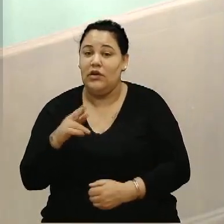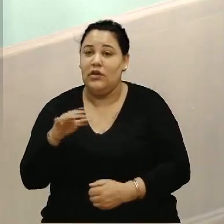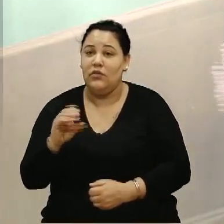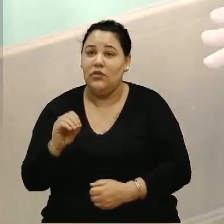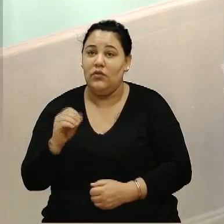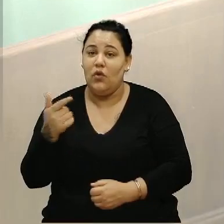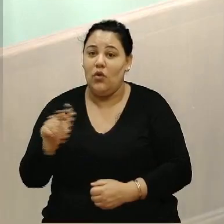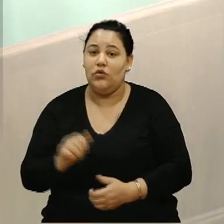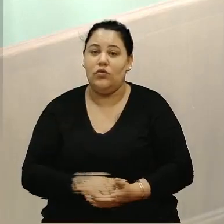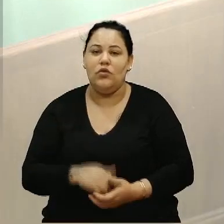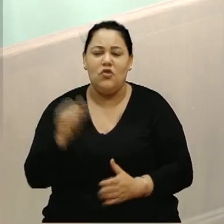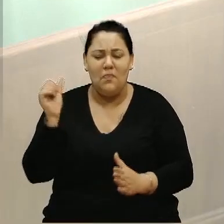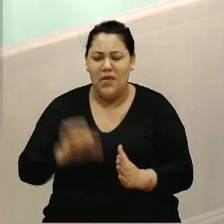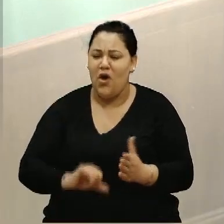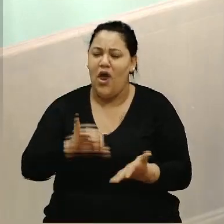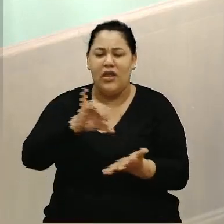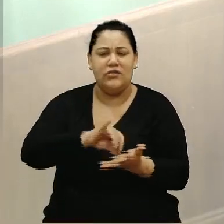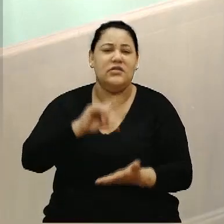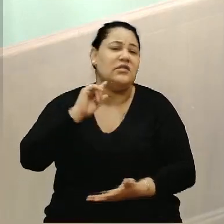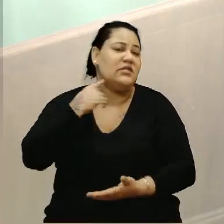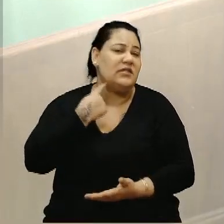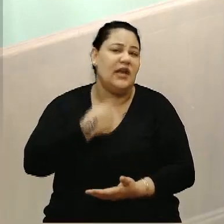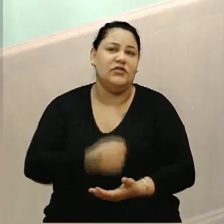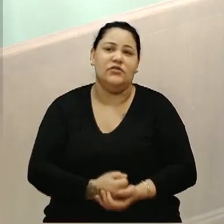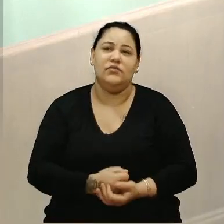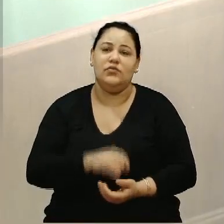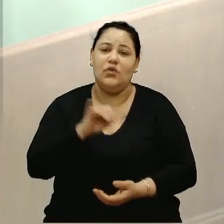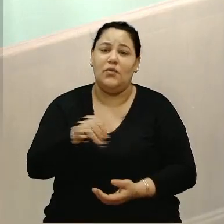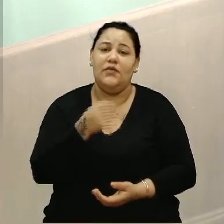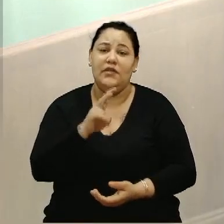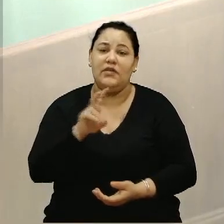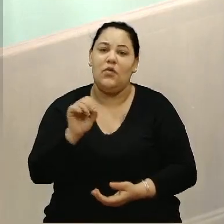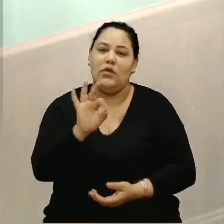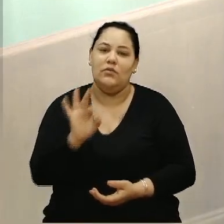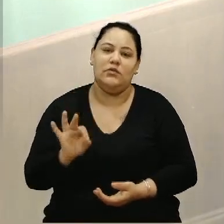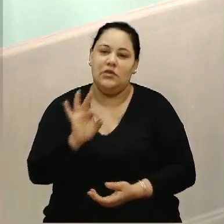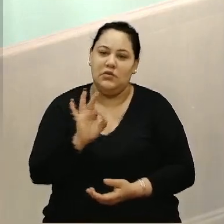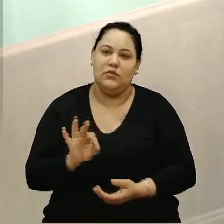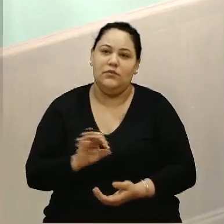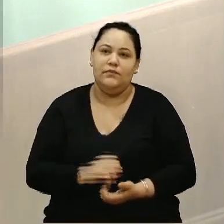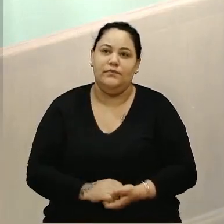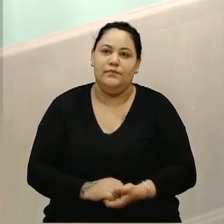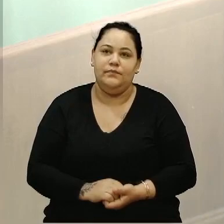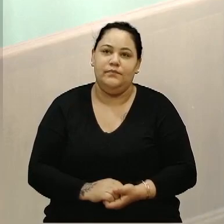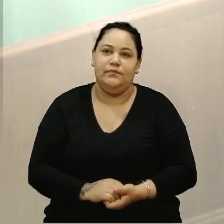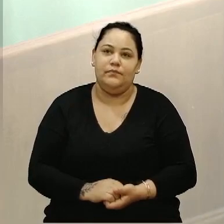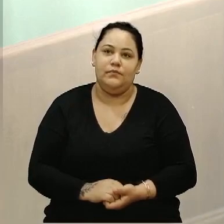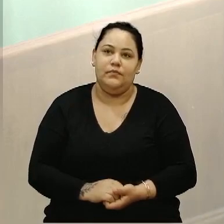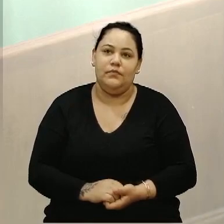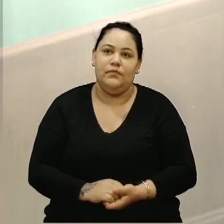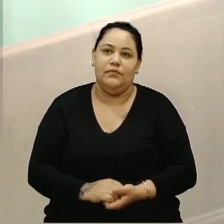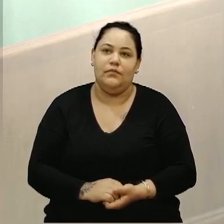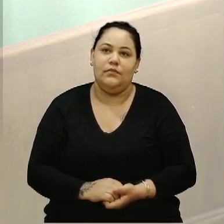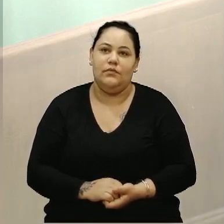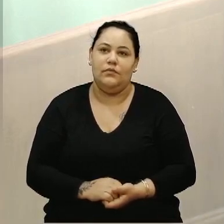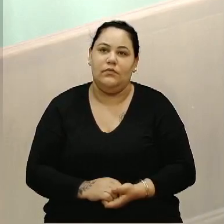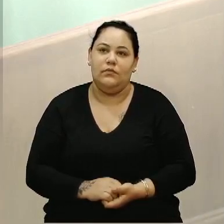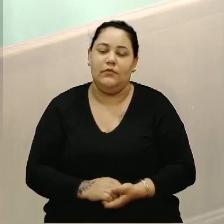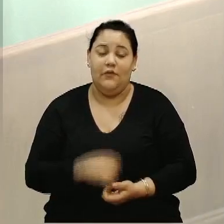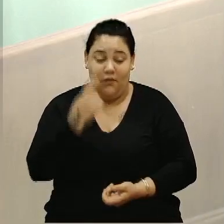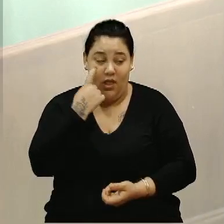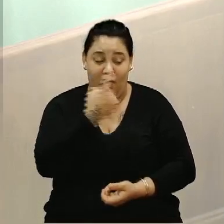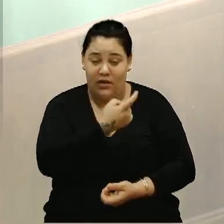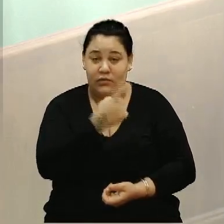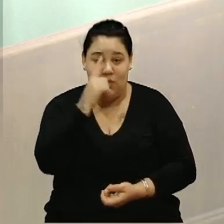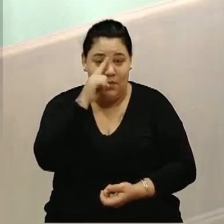cidade. Pior. Que não se aproveita 50%. Vão lá. Vão lá no amarelo para ver se não tem